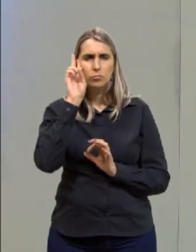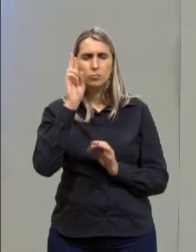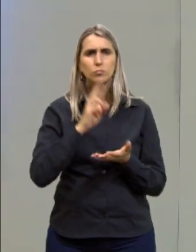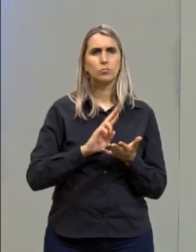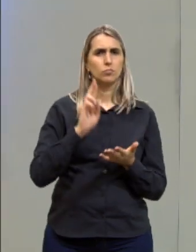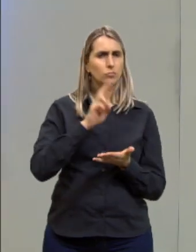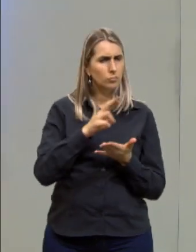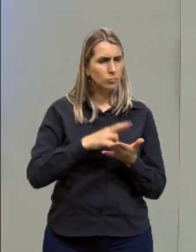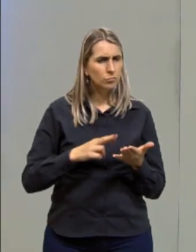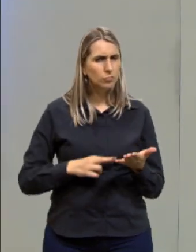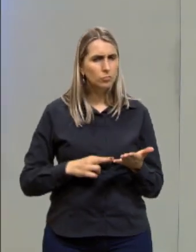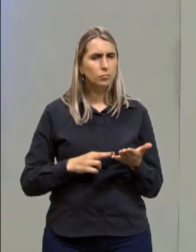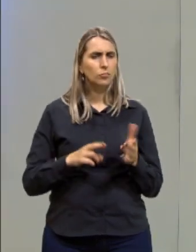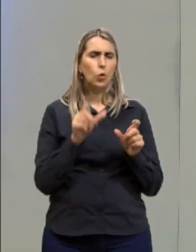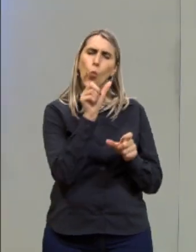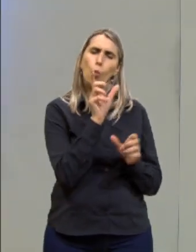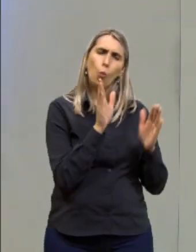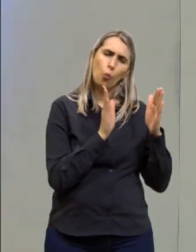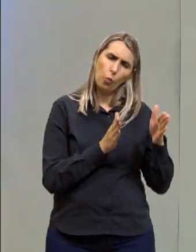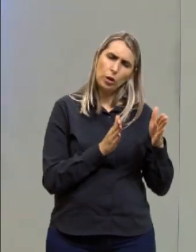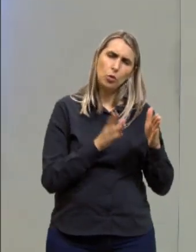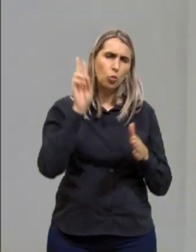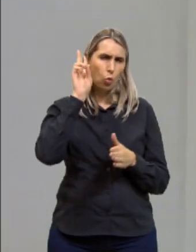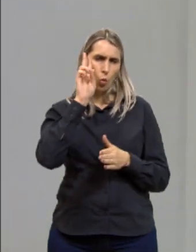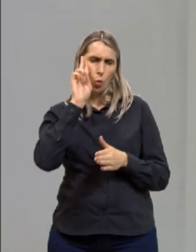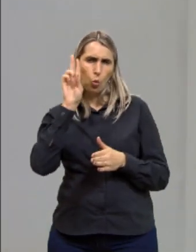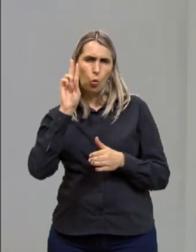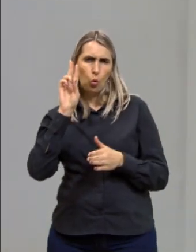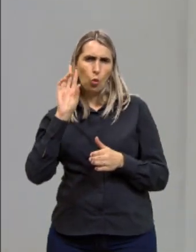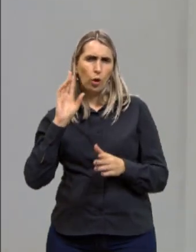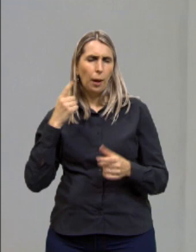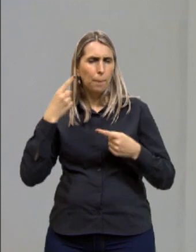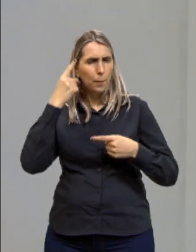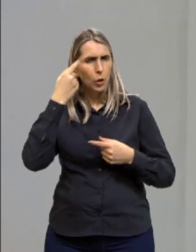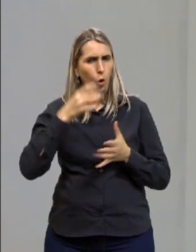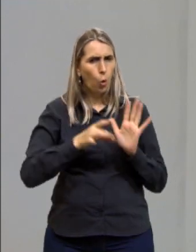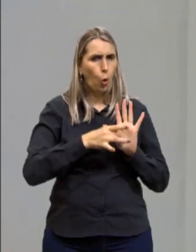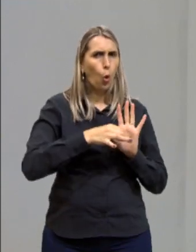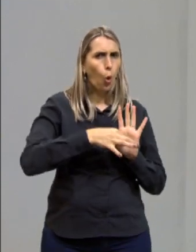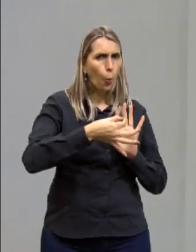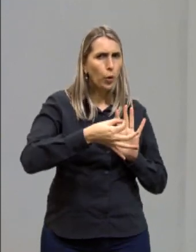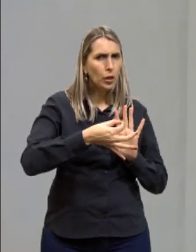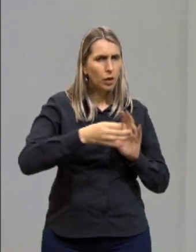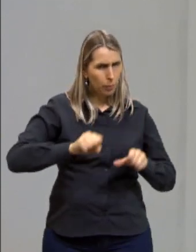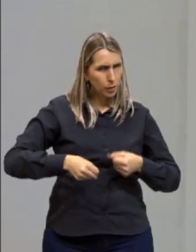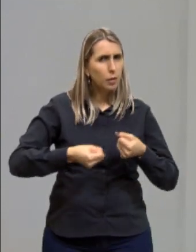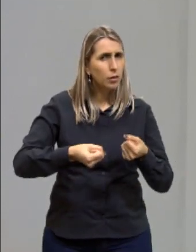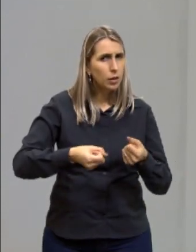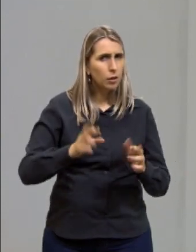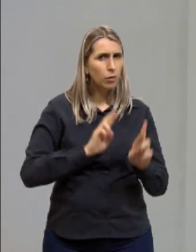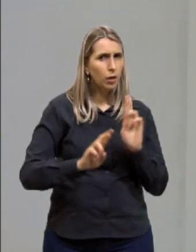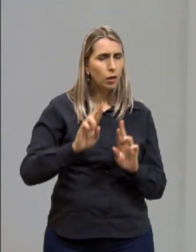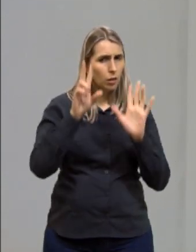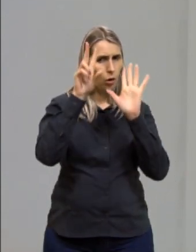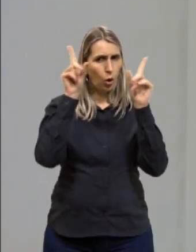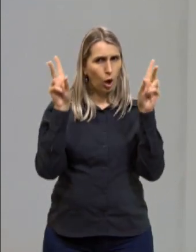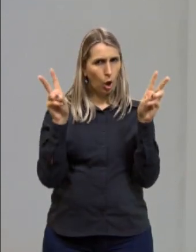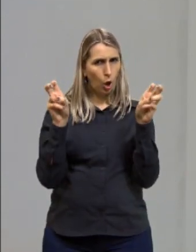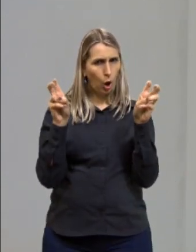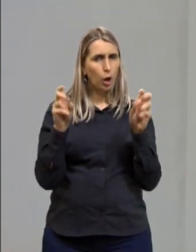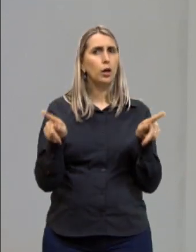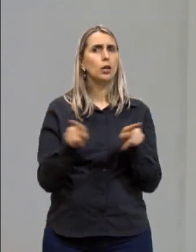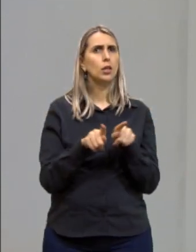redação, tá? Coloquei um período histórico, trouxe a minha tese, a minha opinião em relação ao tema, e coloquei